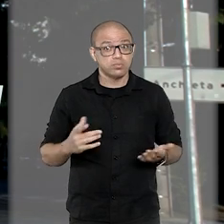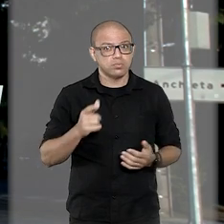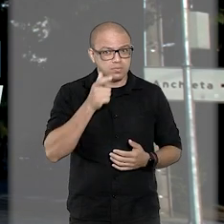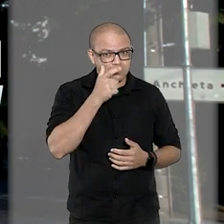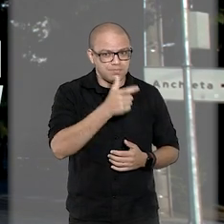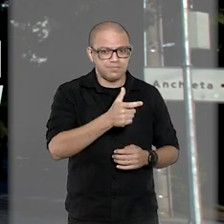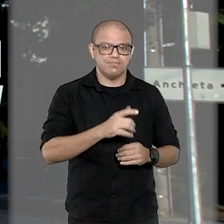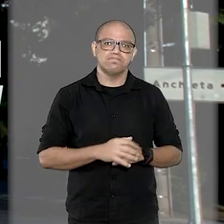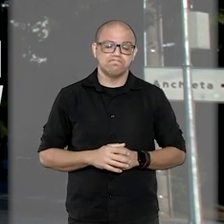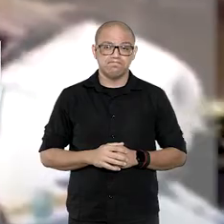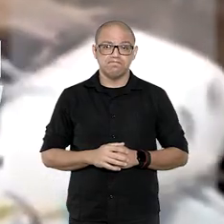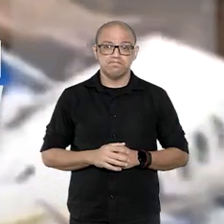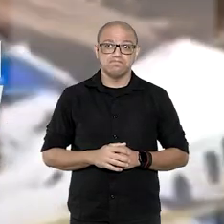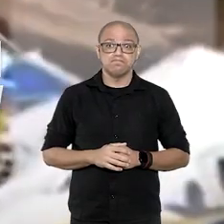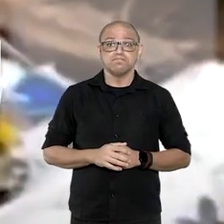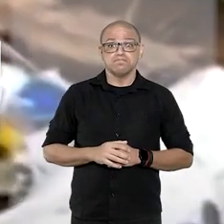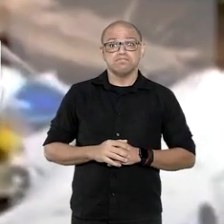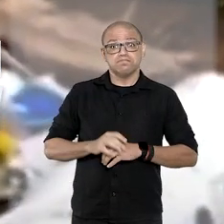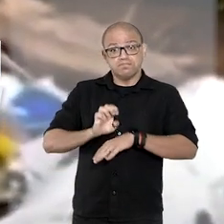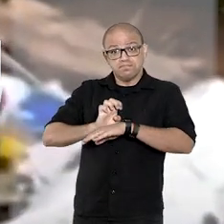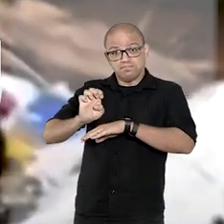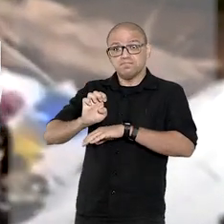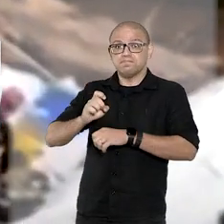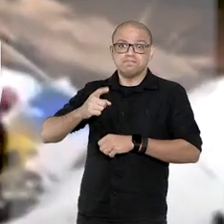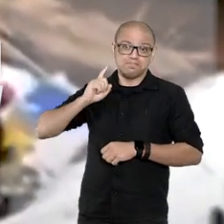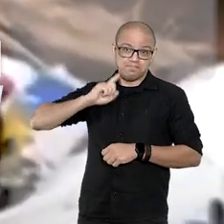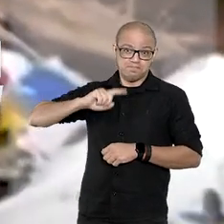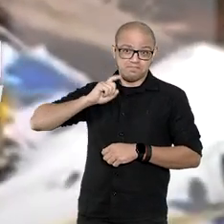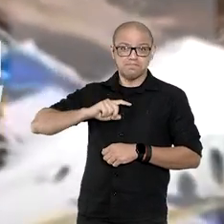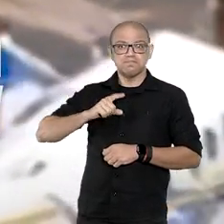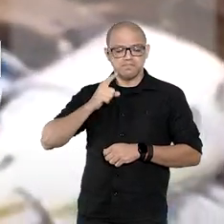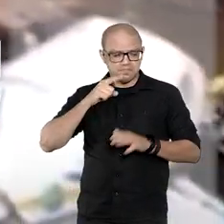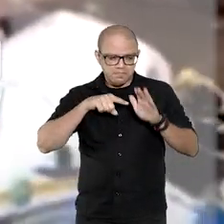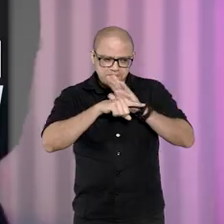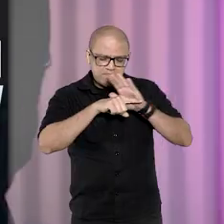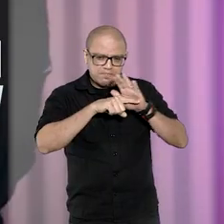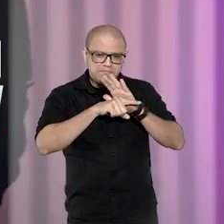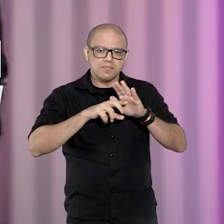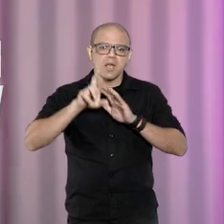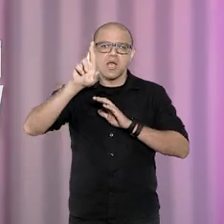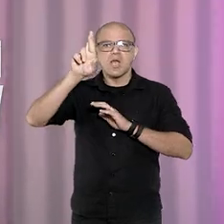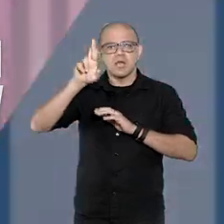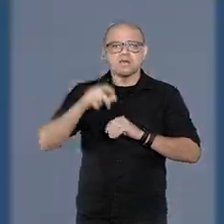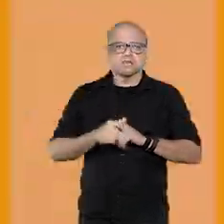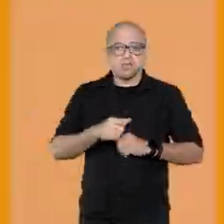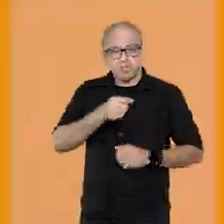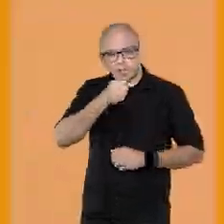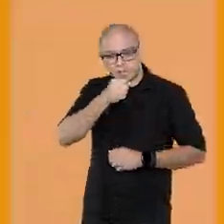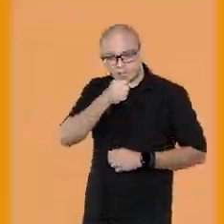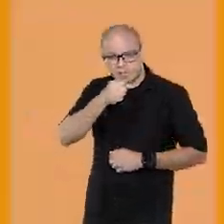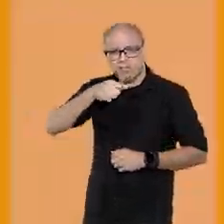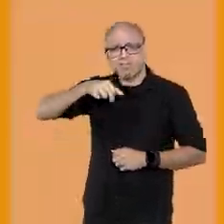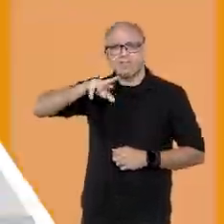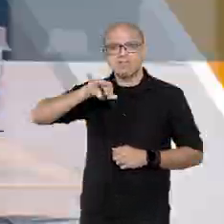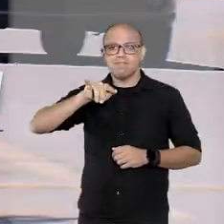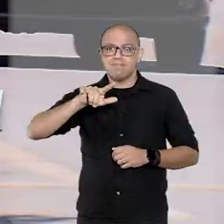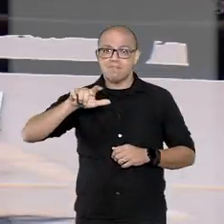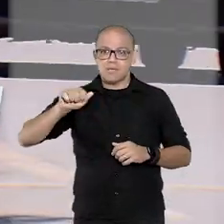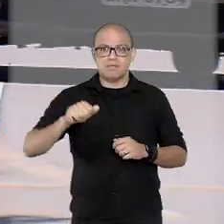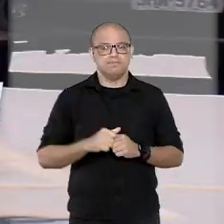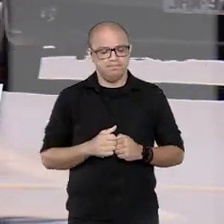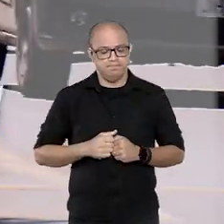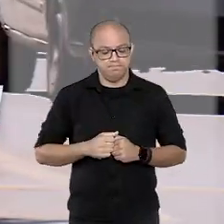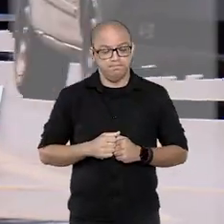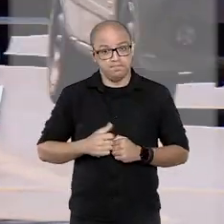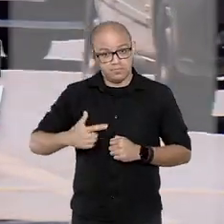vai ver. Justiça de Minas vai analisar responsabilidades por acidente de Marília Mendonça. Motorista que não